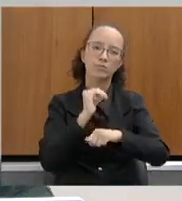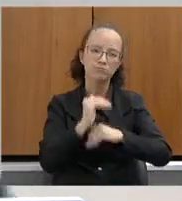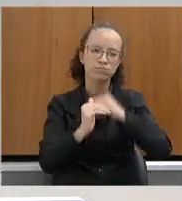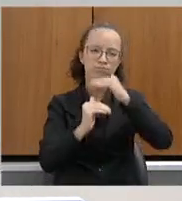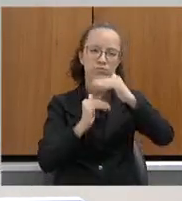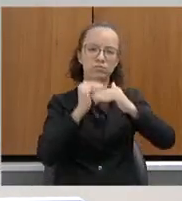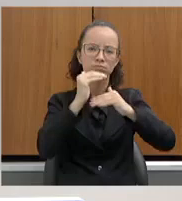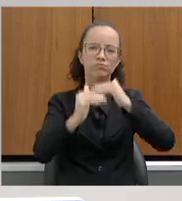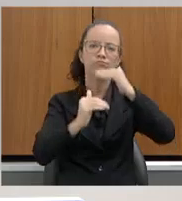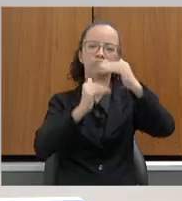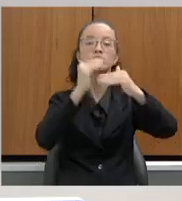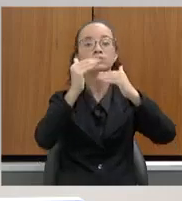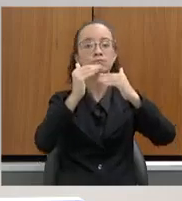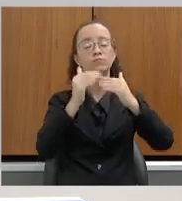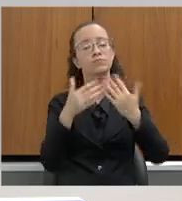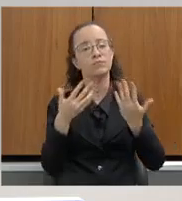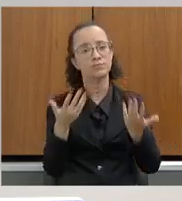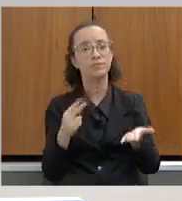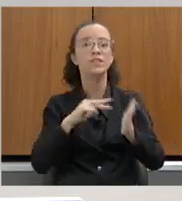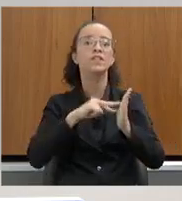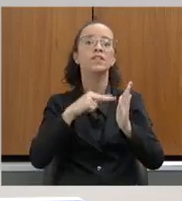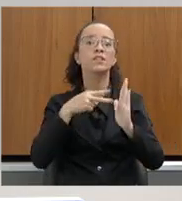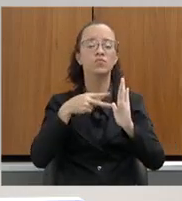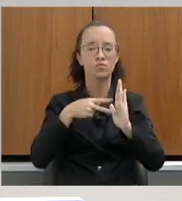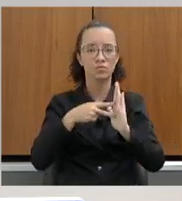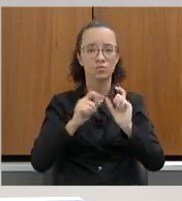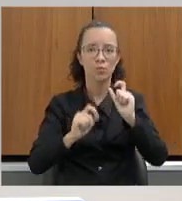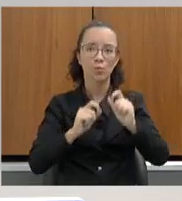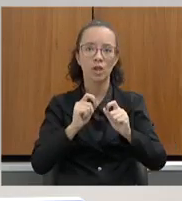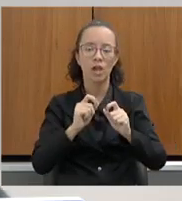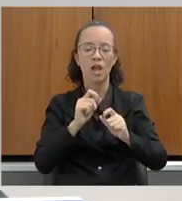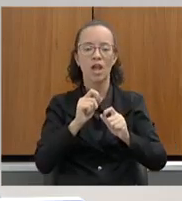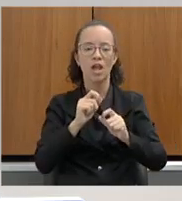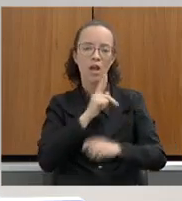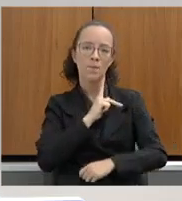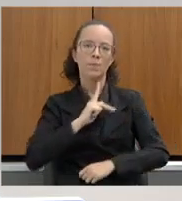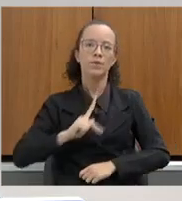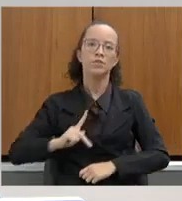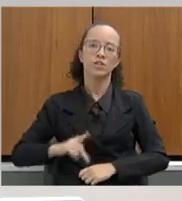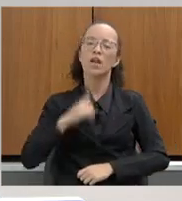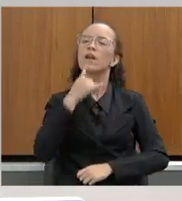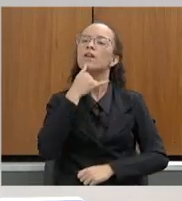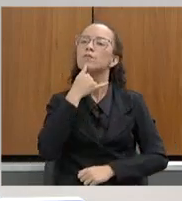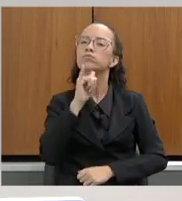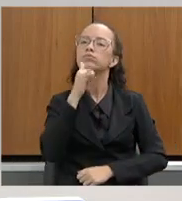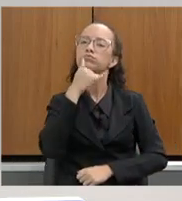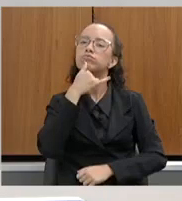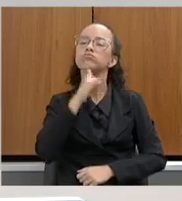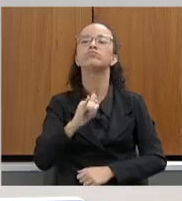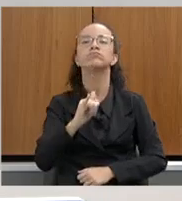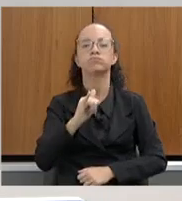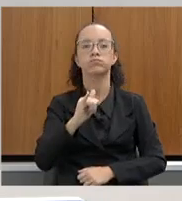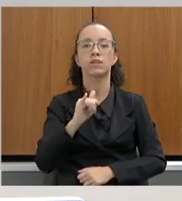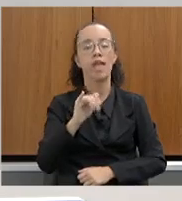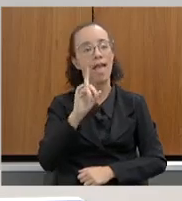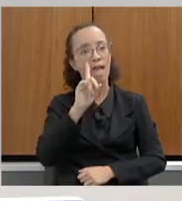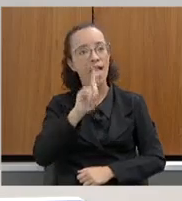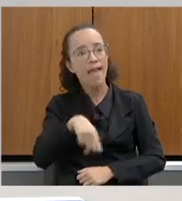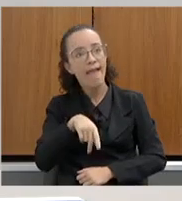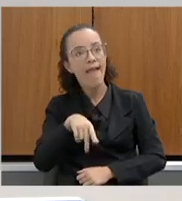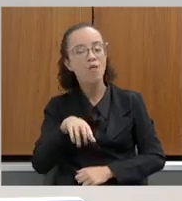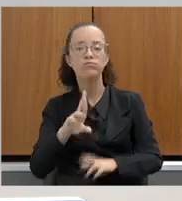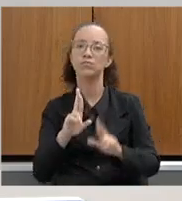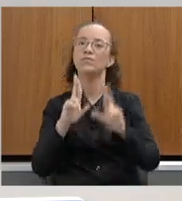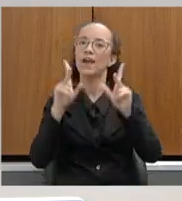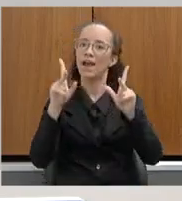muito e isso nas políticas de energias renováveis. Isso, inclusive, é um diferencial quando